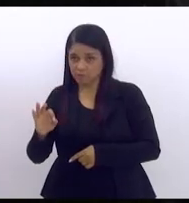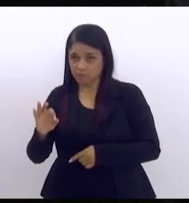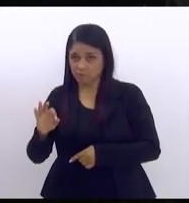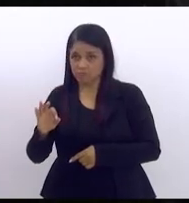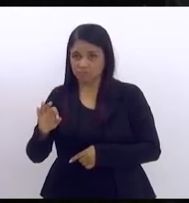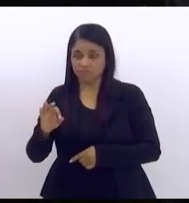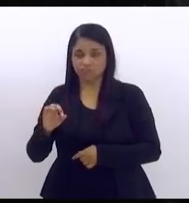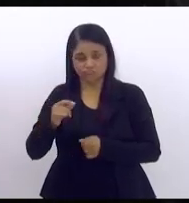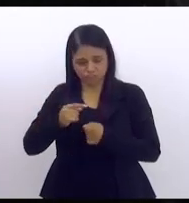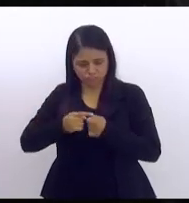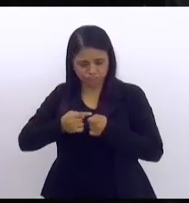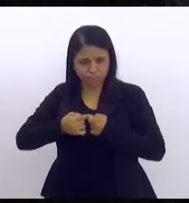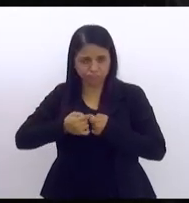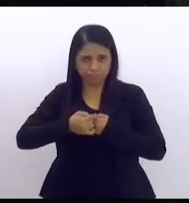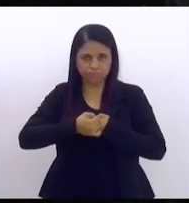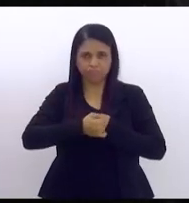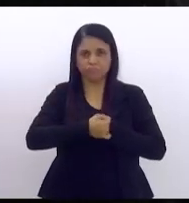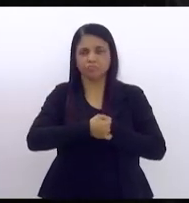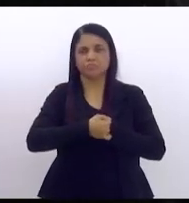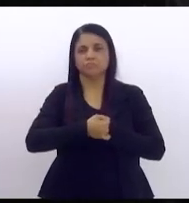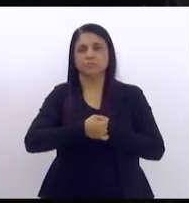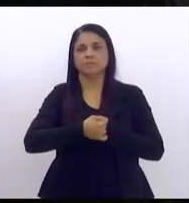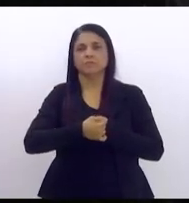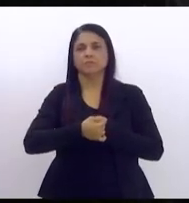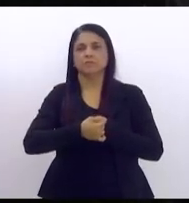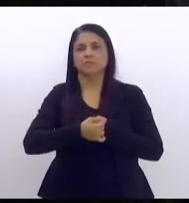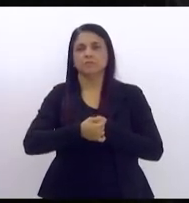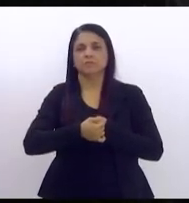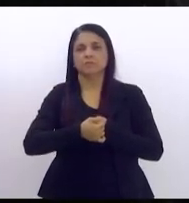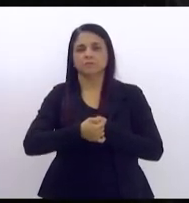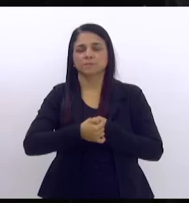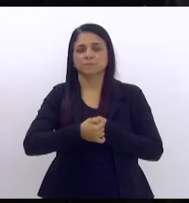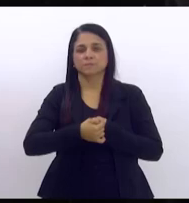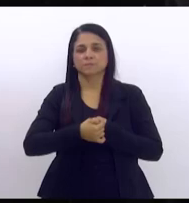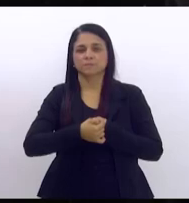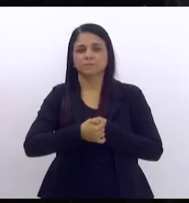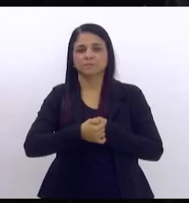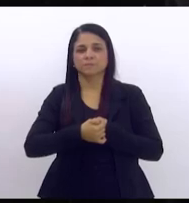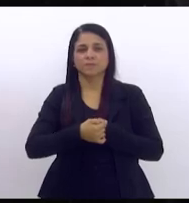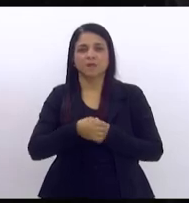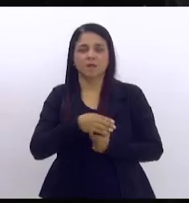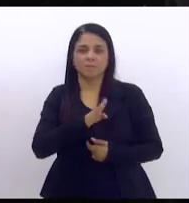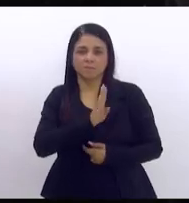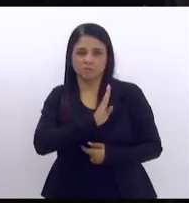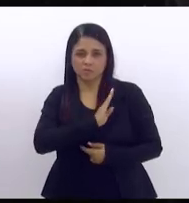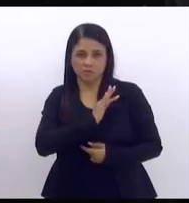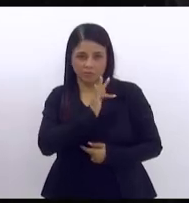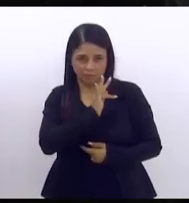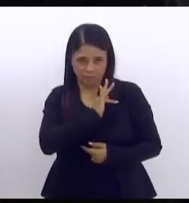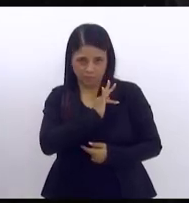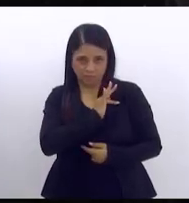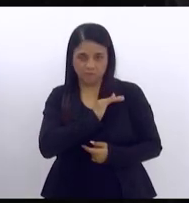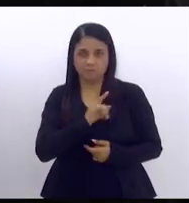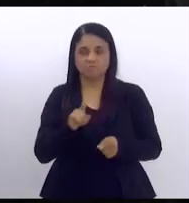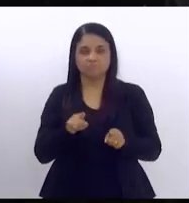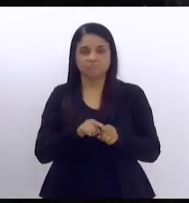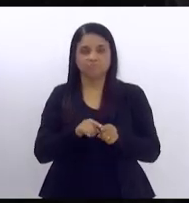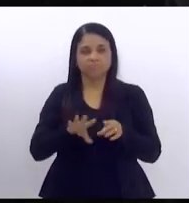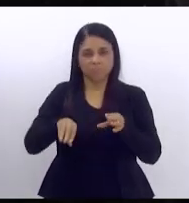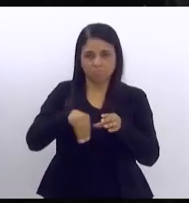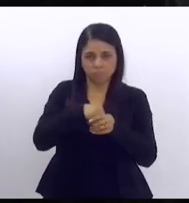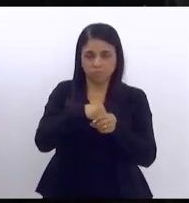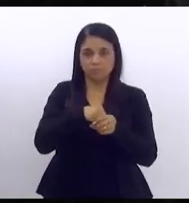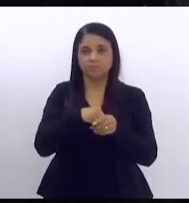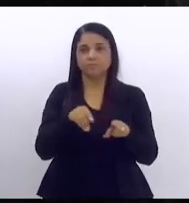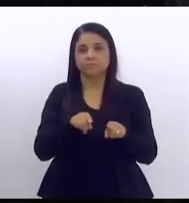diversos municípios incluindo a nossa querida Baixada Fluminense vou falar